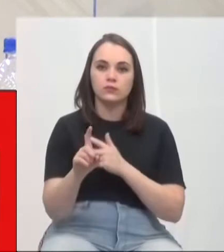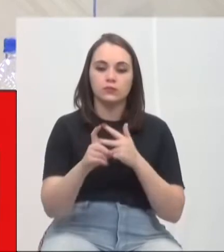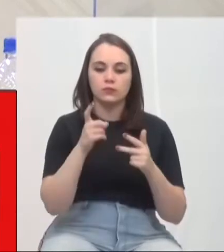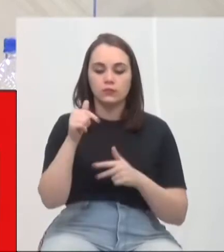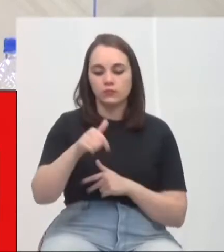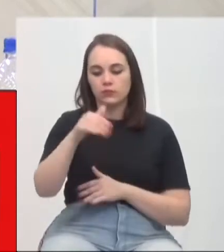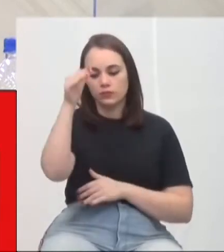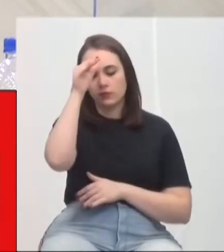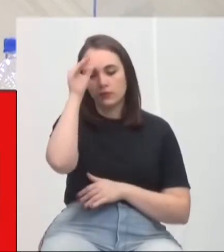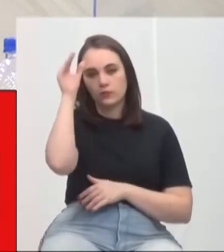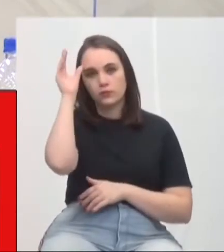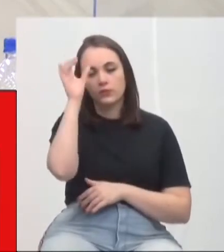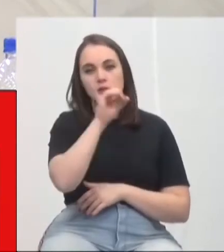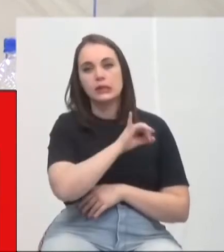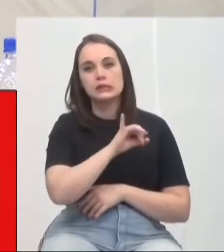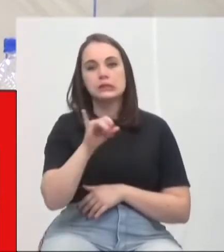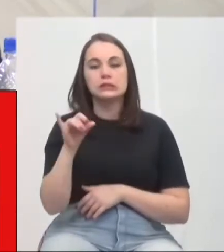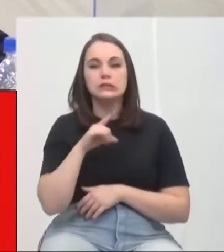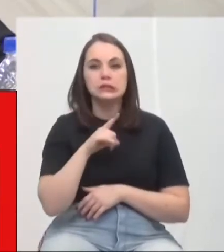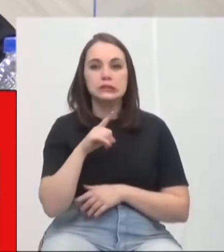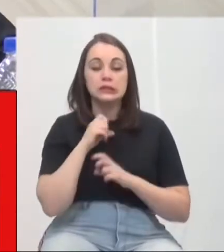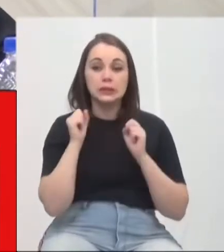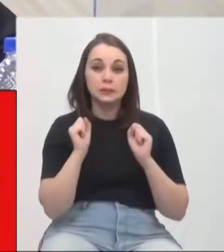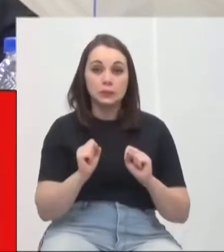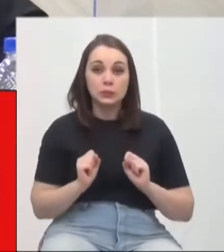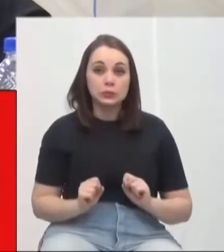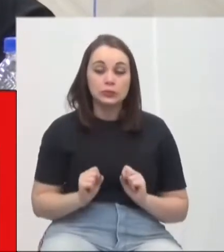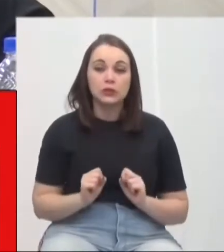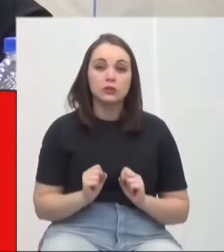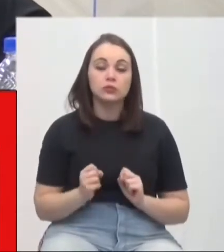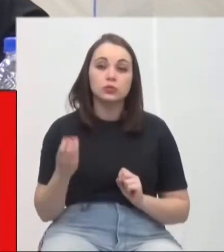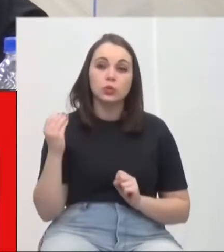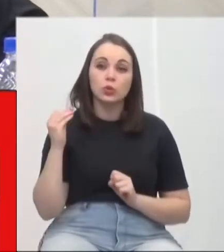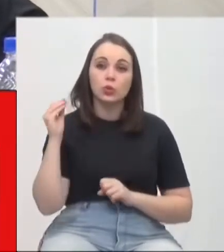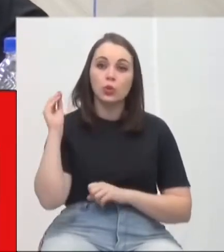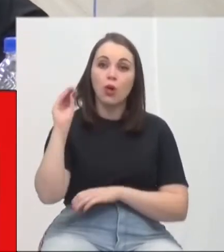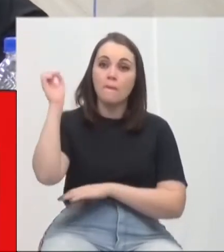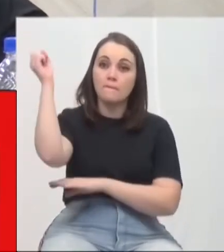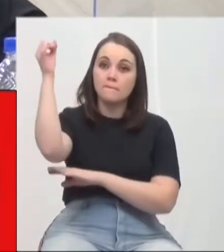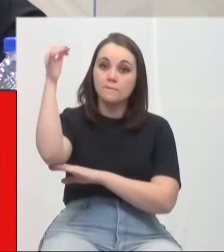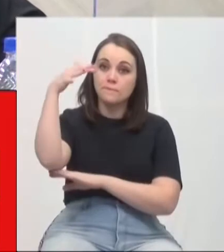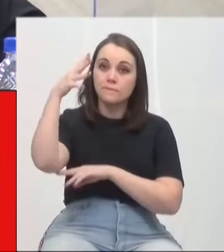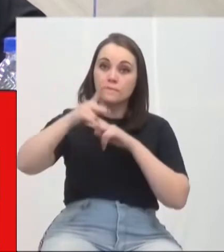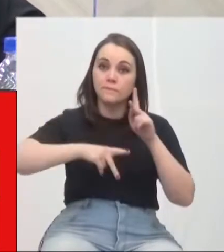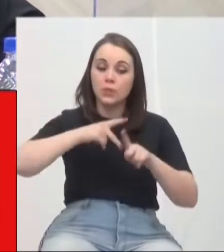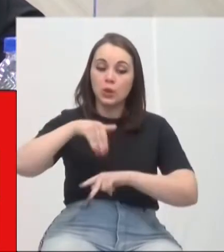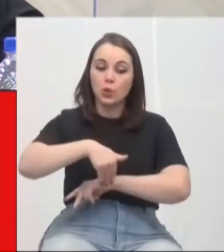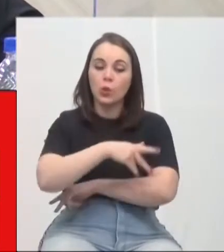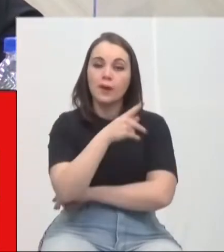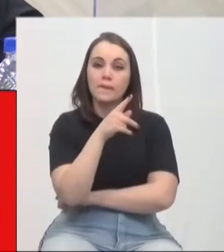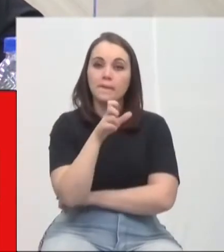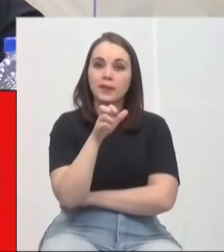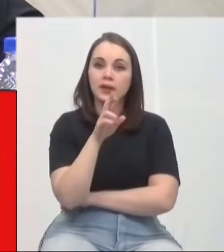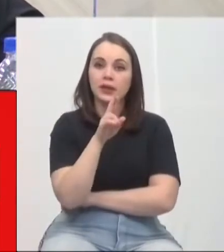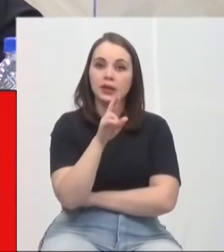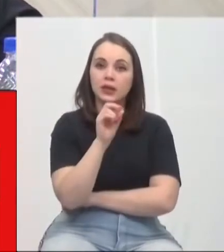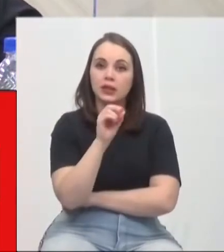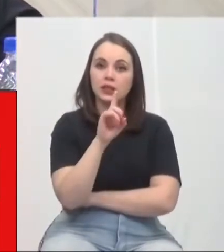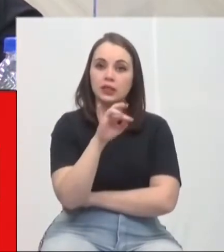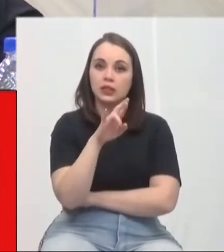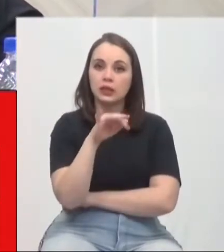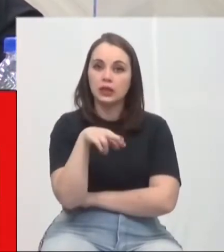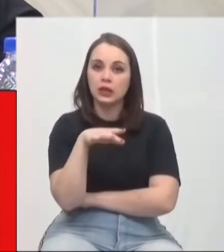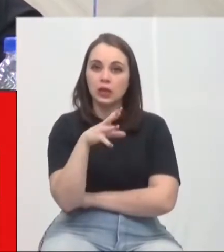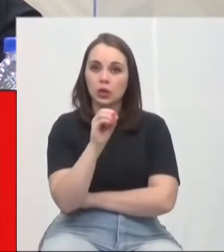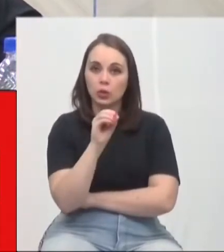Executivo Municipal, questionando se existe a possibilidade de instalação de iluminação pública da rua Pedrinho João Antônio Jerônimo, trecho compreendido